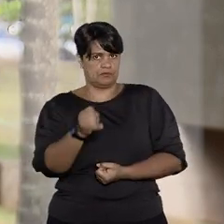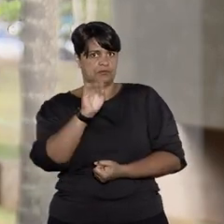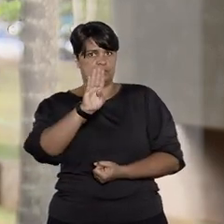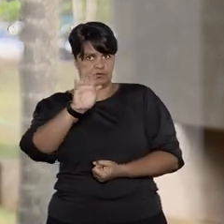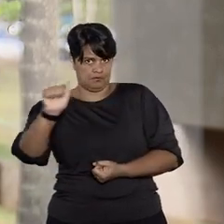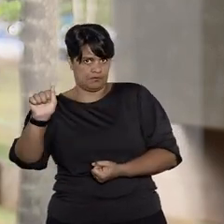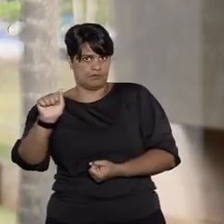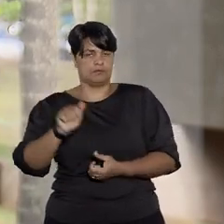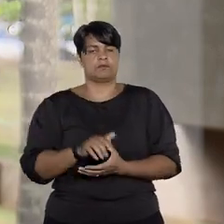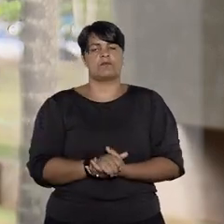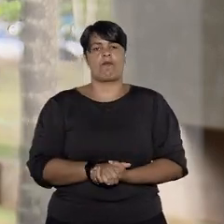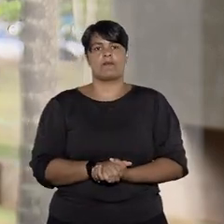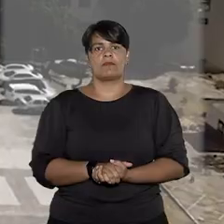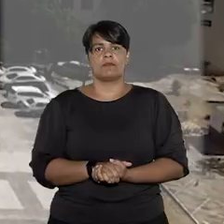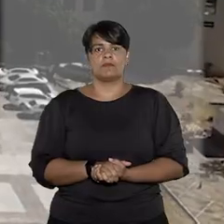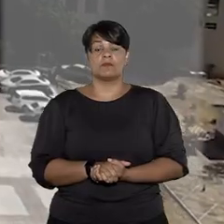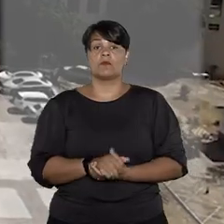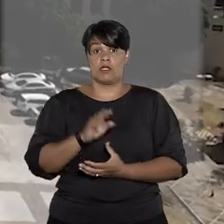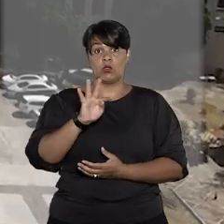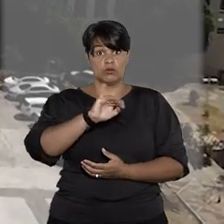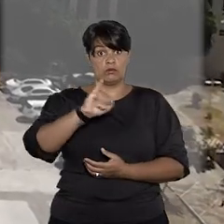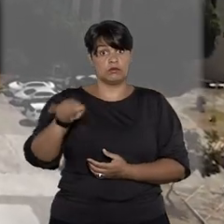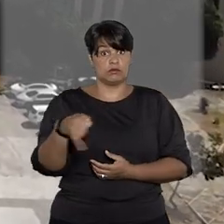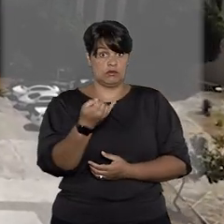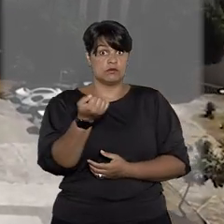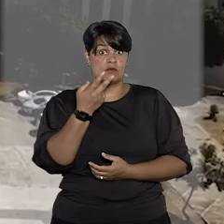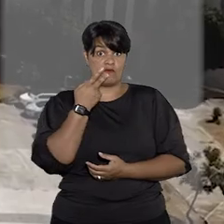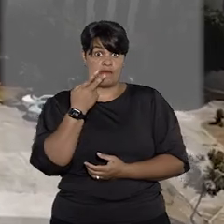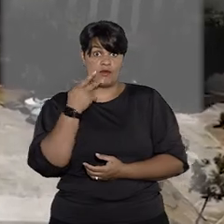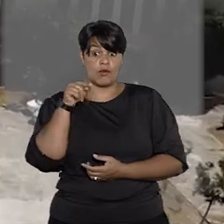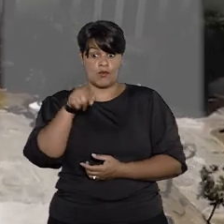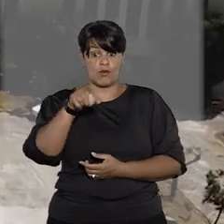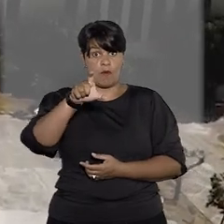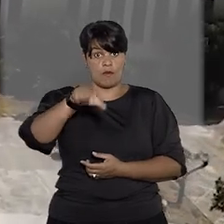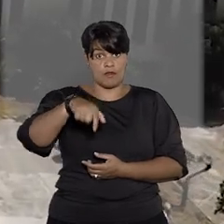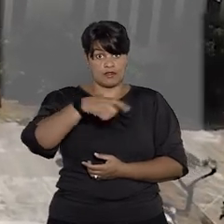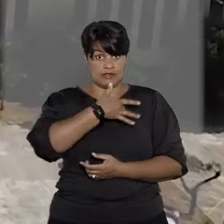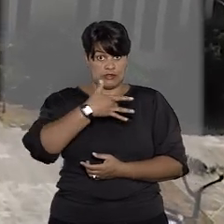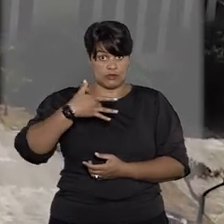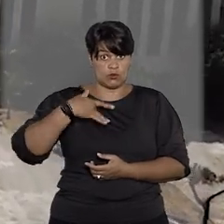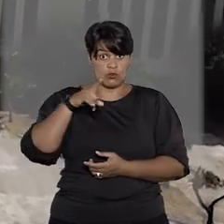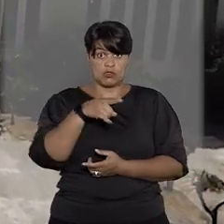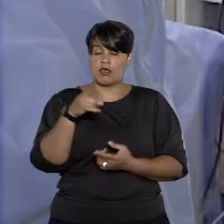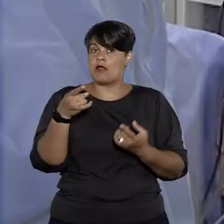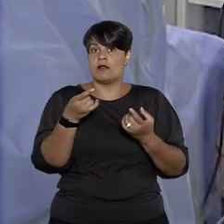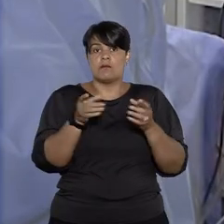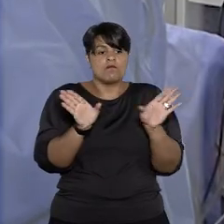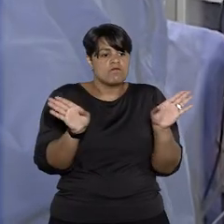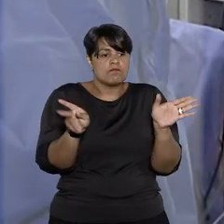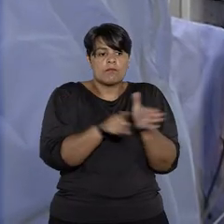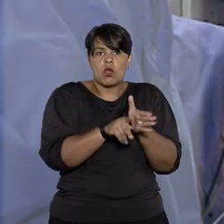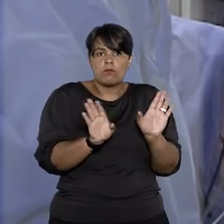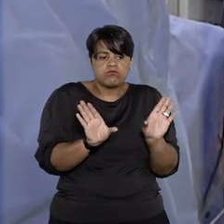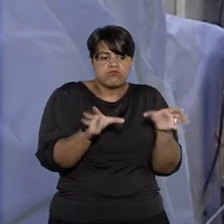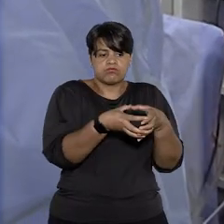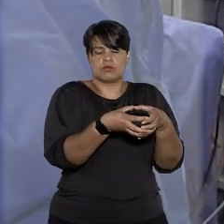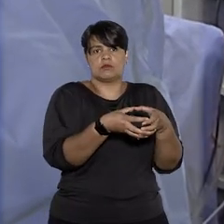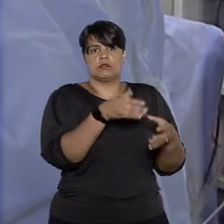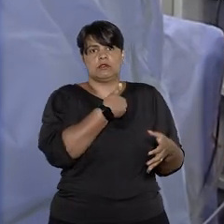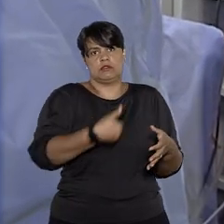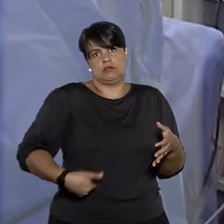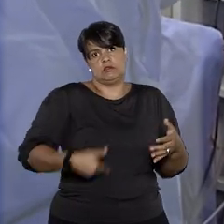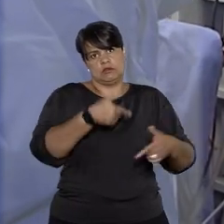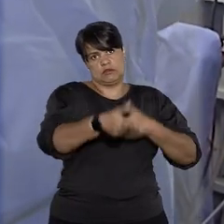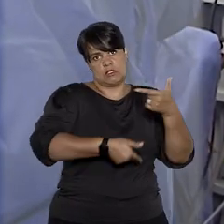Bahia ao julgar a controvérsia. O TJ levou em consideração que o plano de saúde é fechado, acessível apenas aos